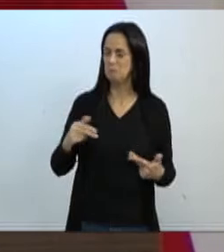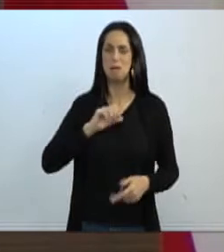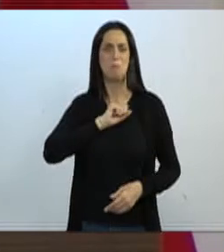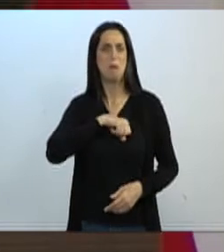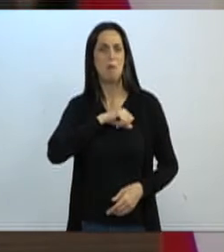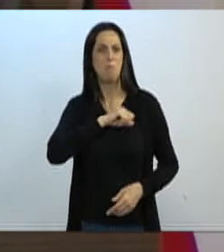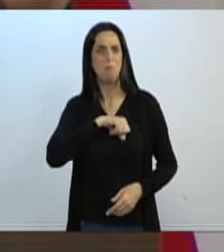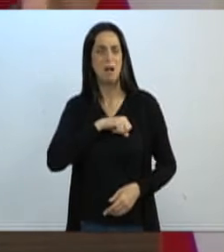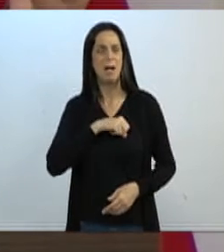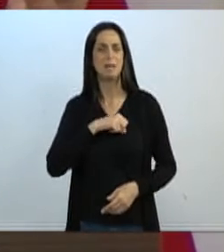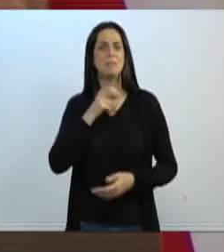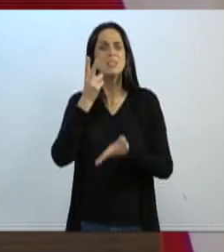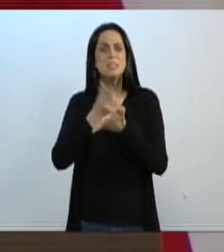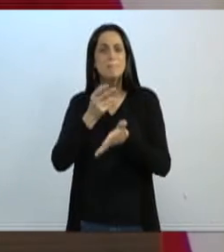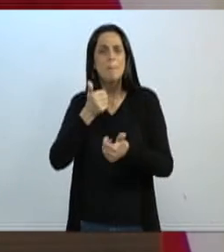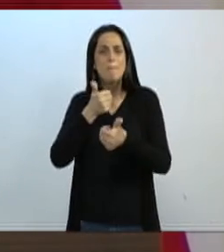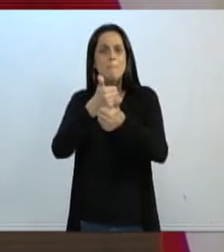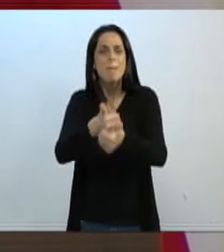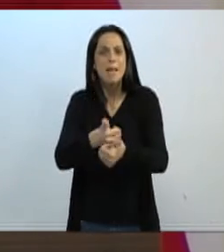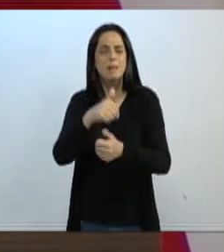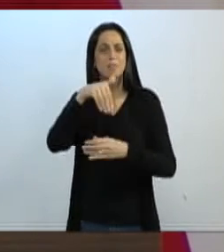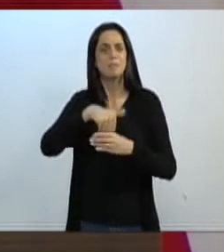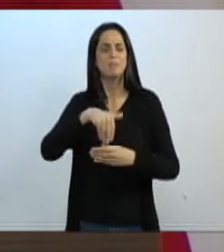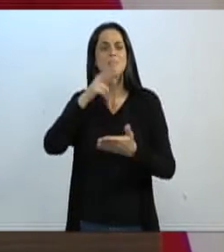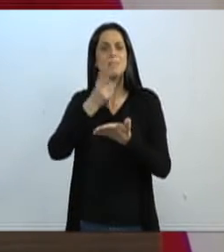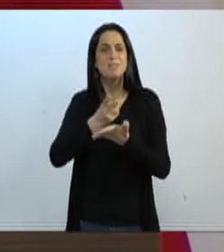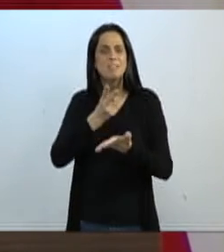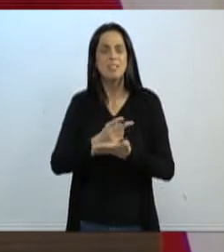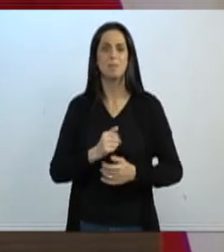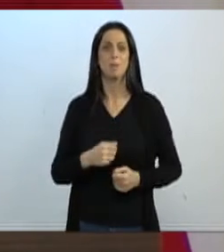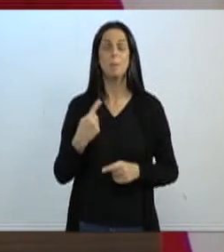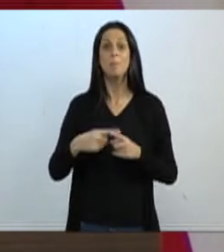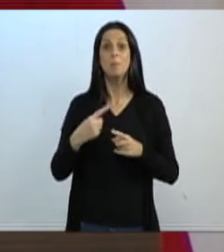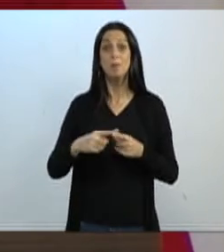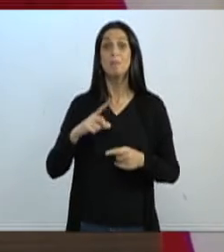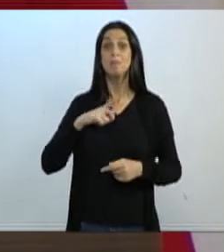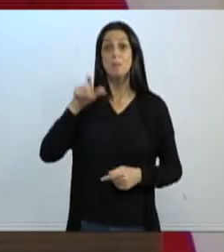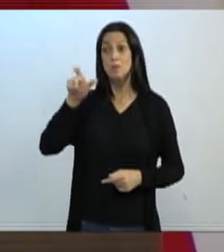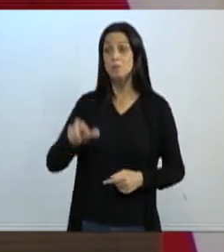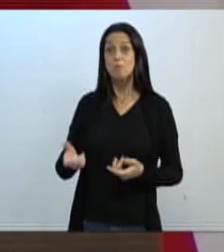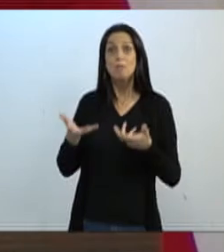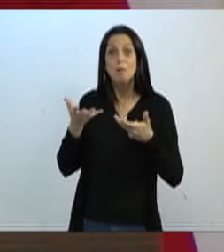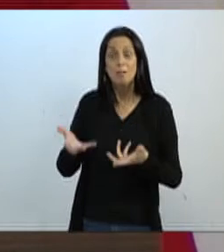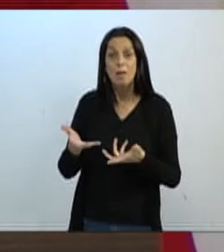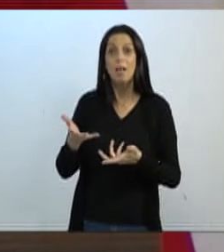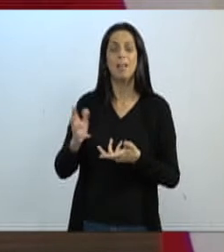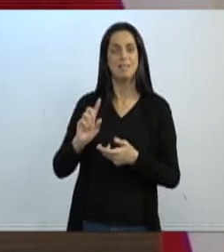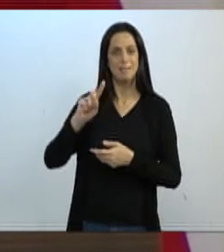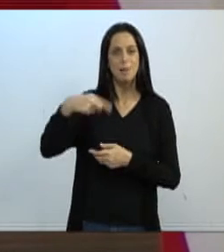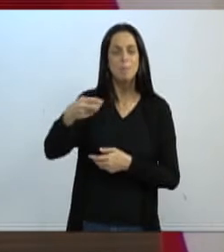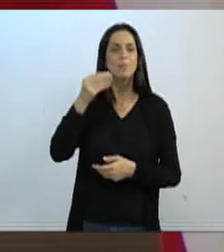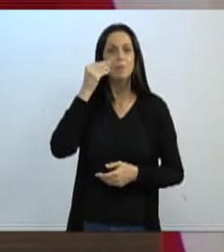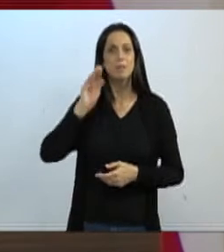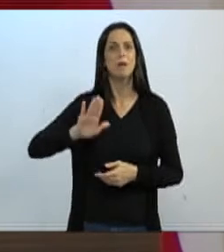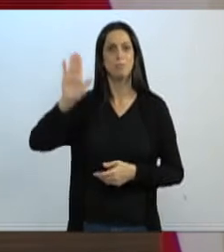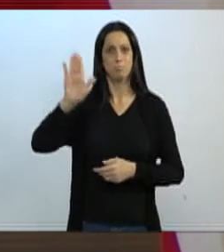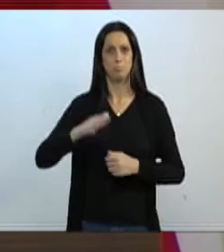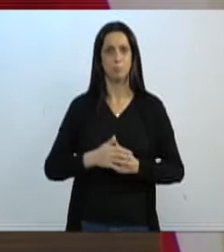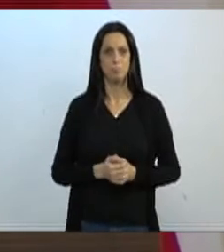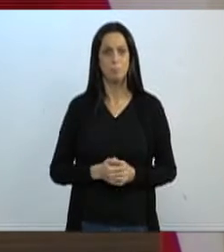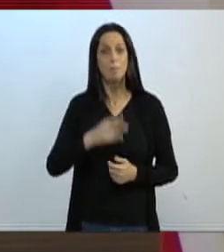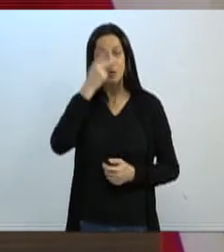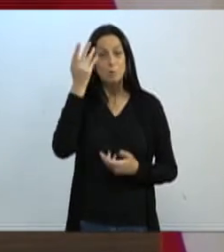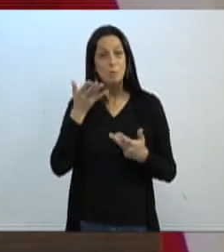pré-período de eleição, principalmente para quem tem pretensões políticas. E vou dizer uma coisa, para quem tem pretensões